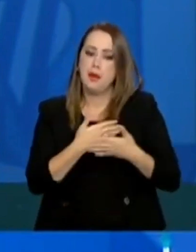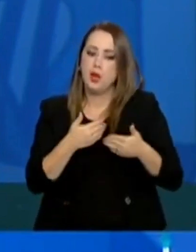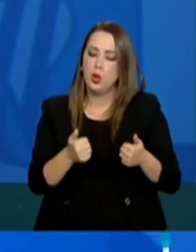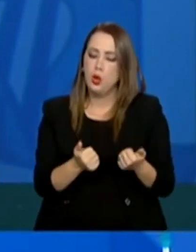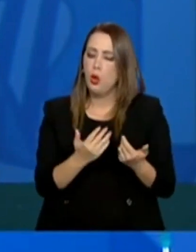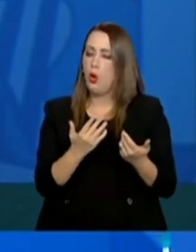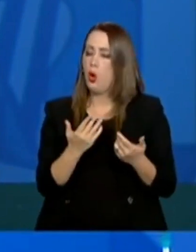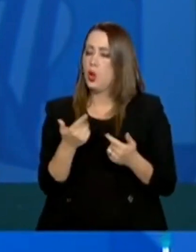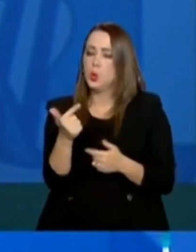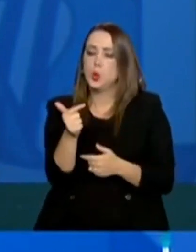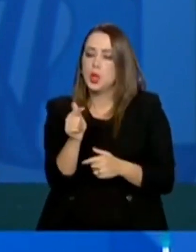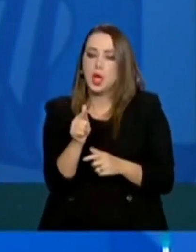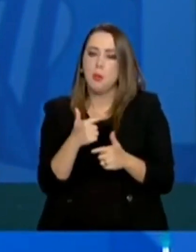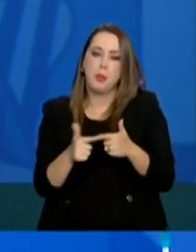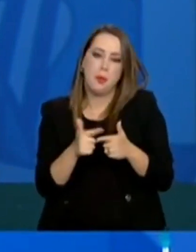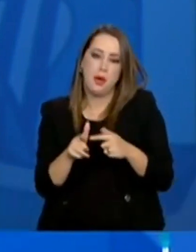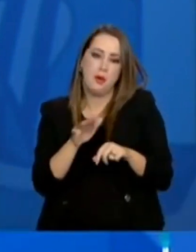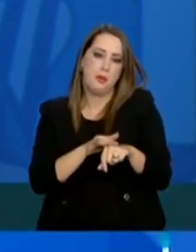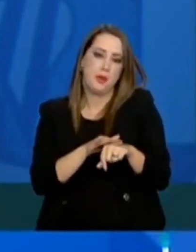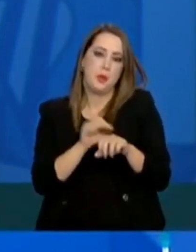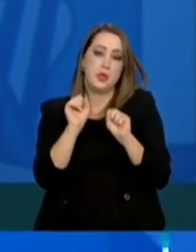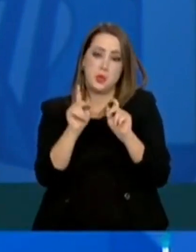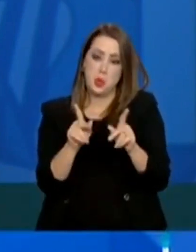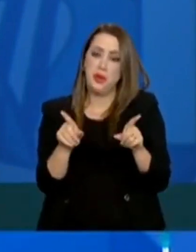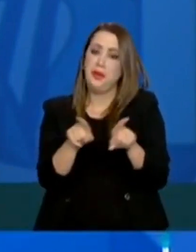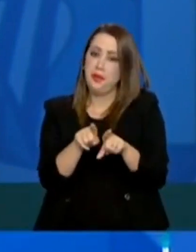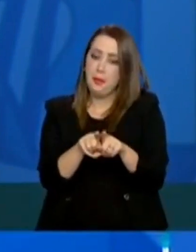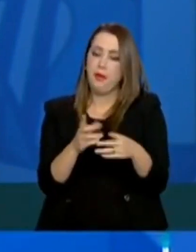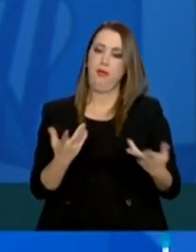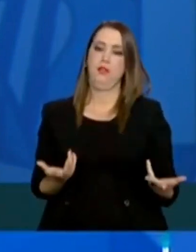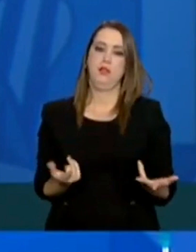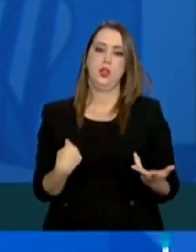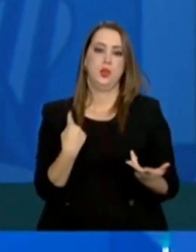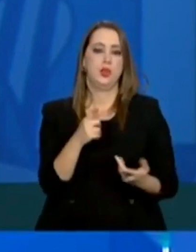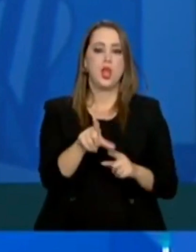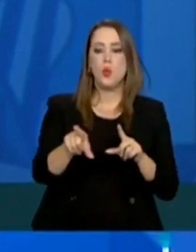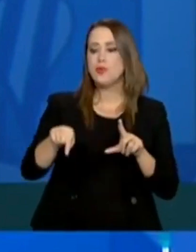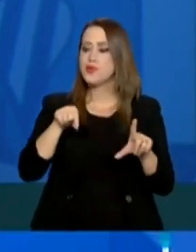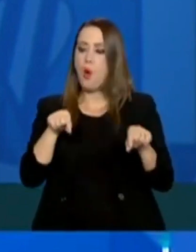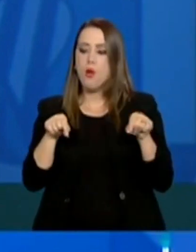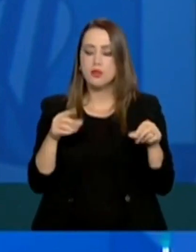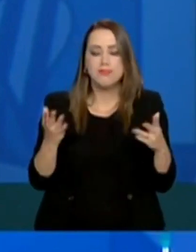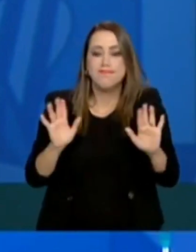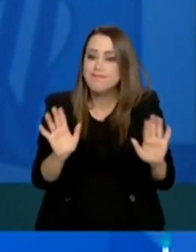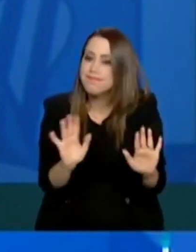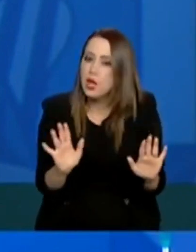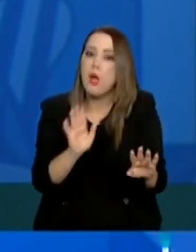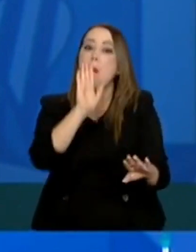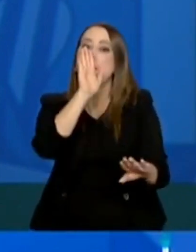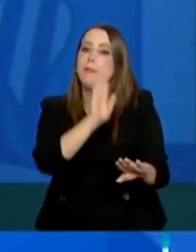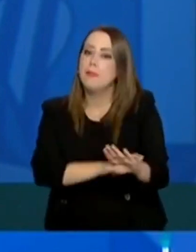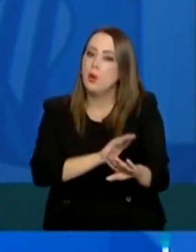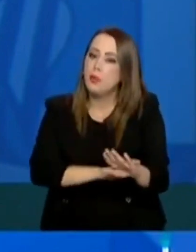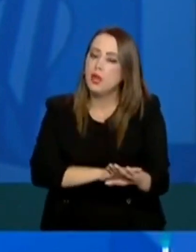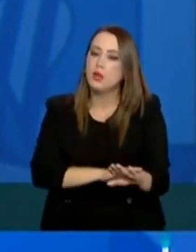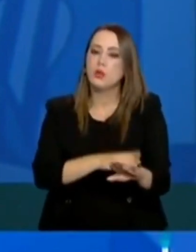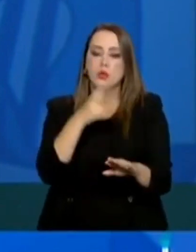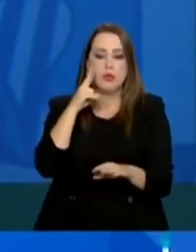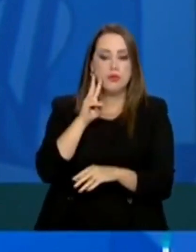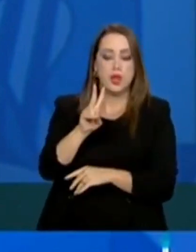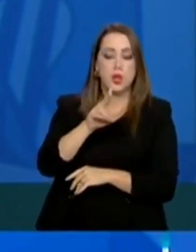influenciar na doença, é o que eu vou fazer. Então, não existe uma escolha de isolamento ou não, é o isolamento na hora certa e a